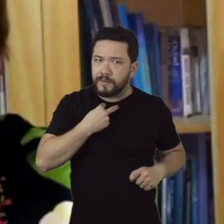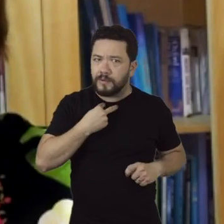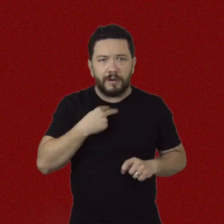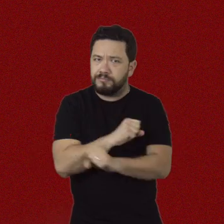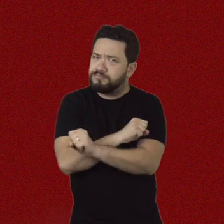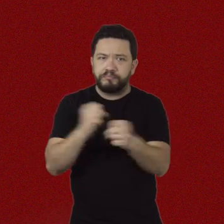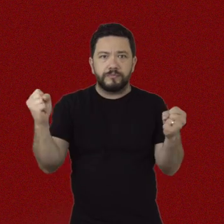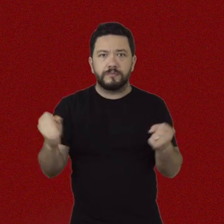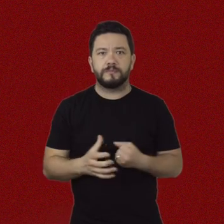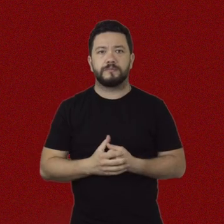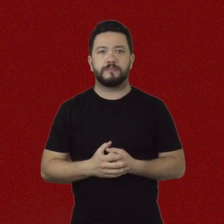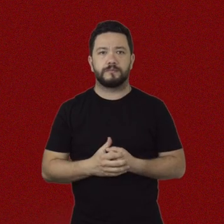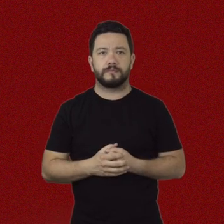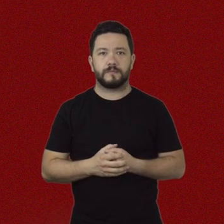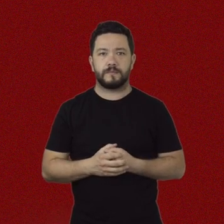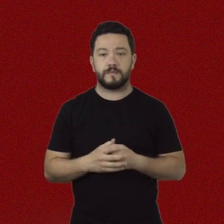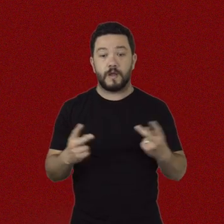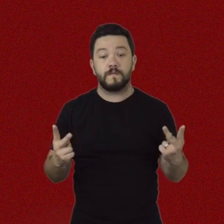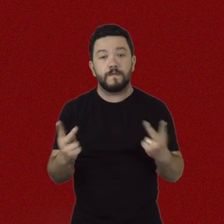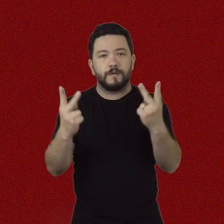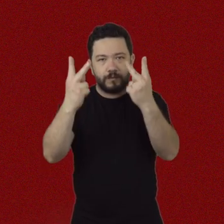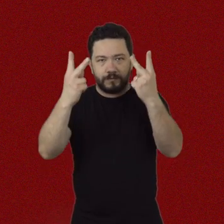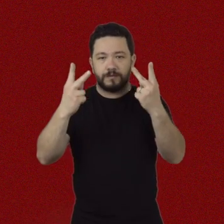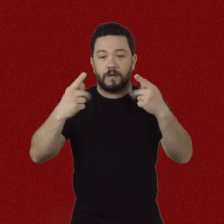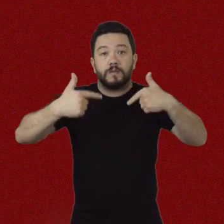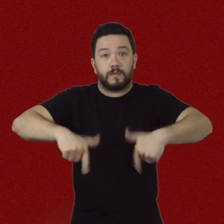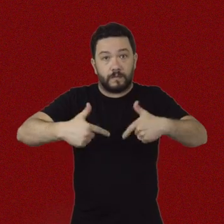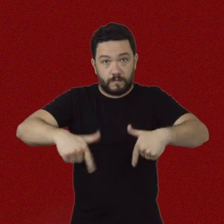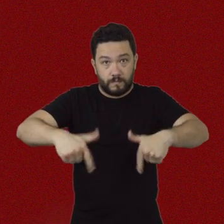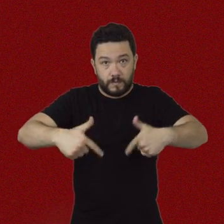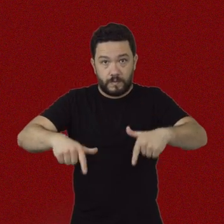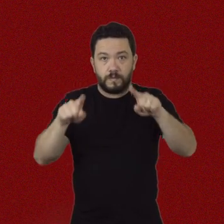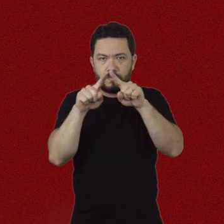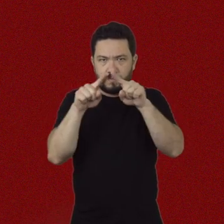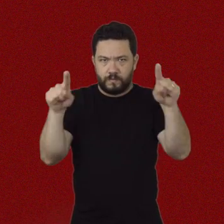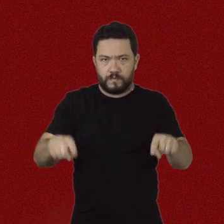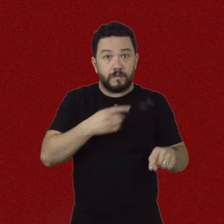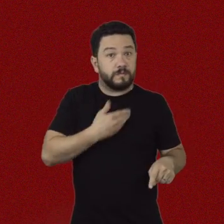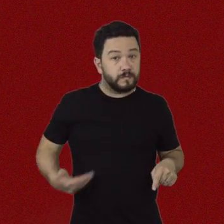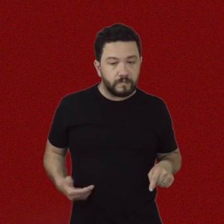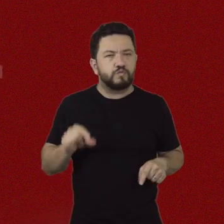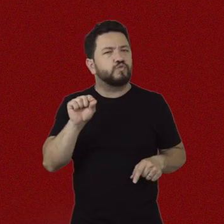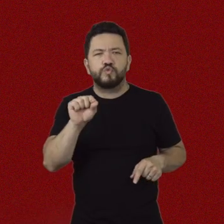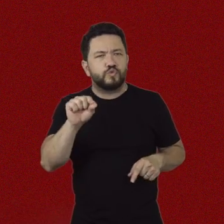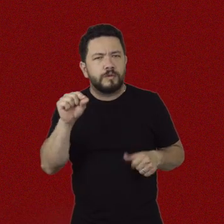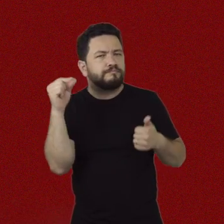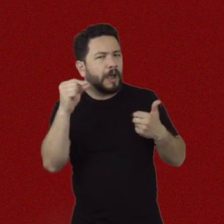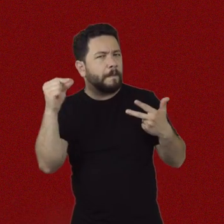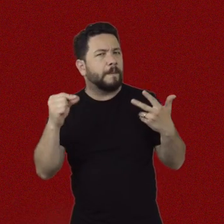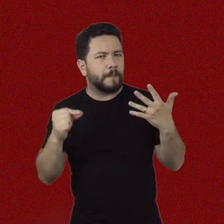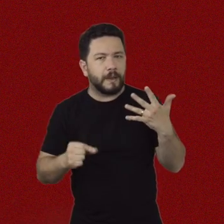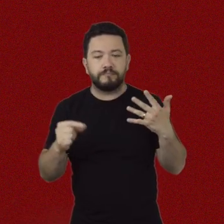alerta. Valorizar o serviço público é, entre outras coisas, valorizar a prestação